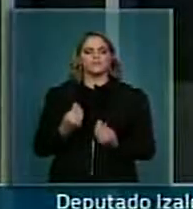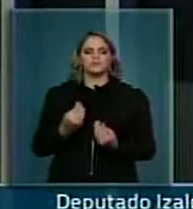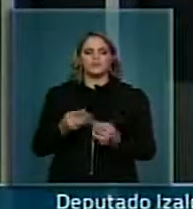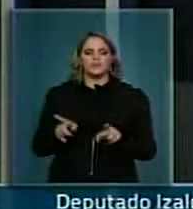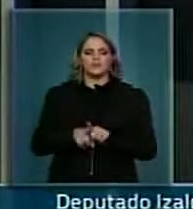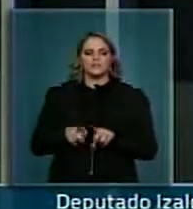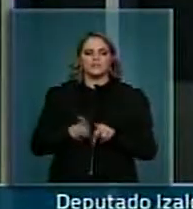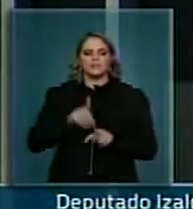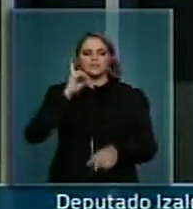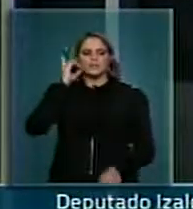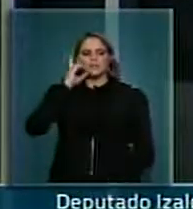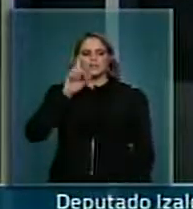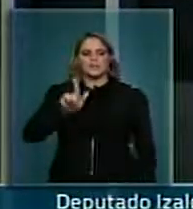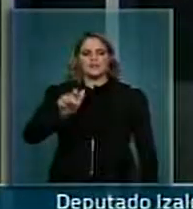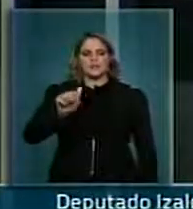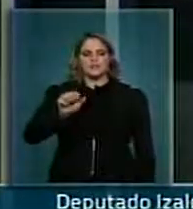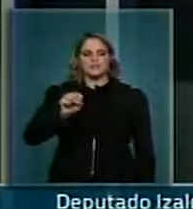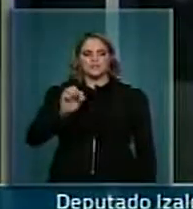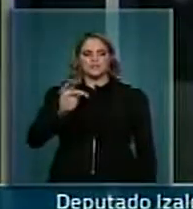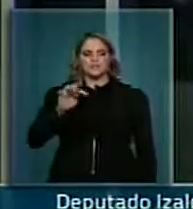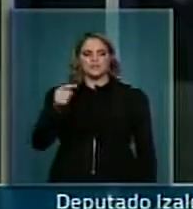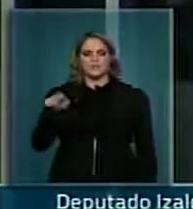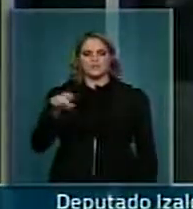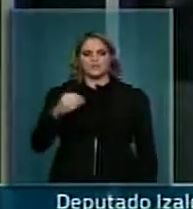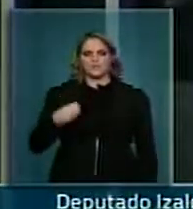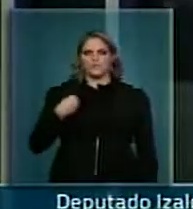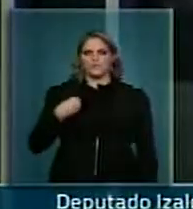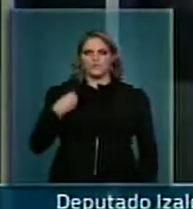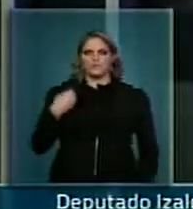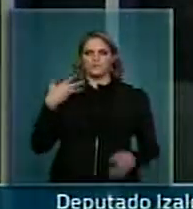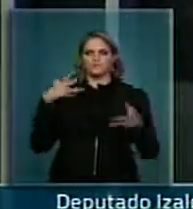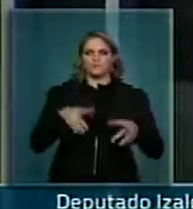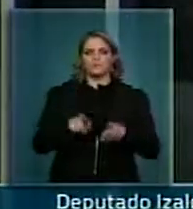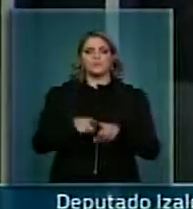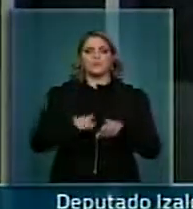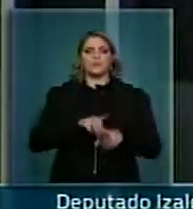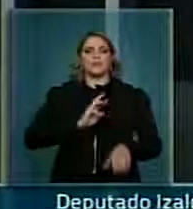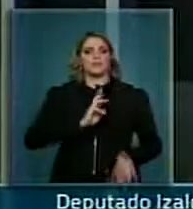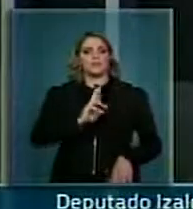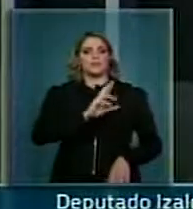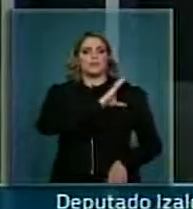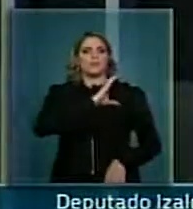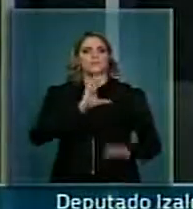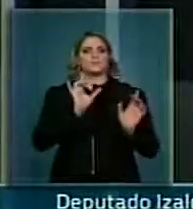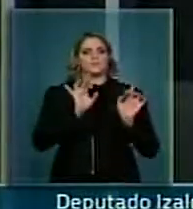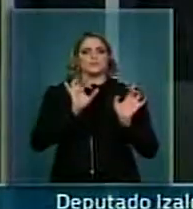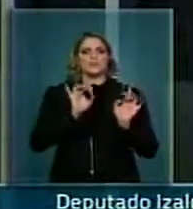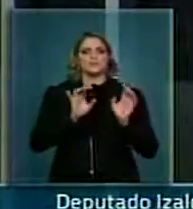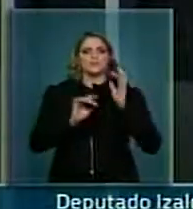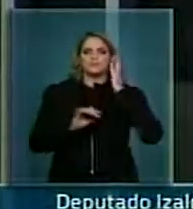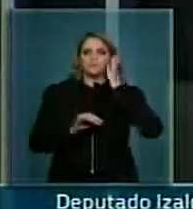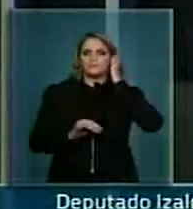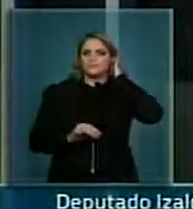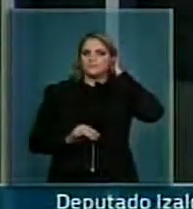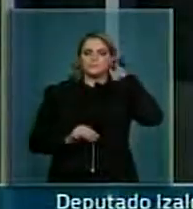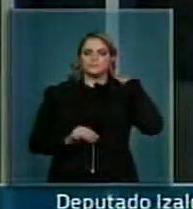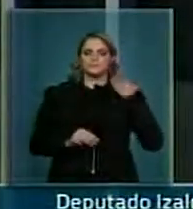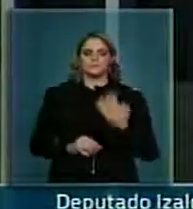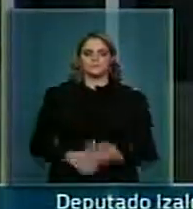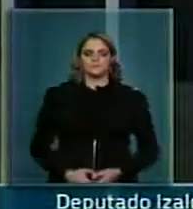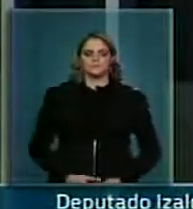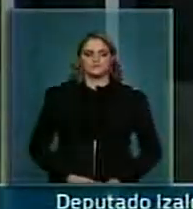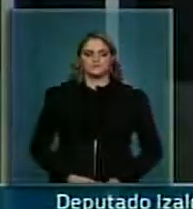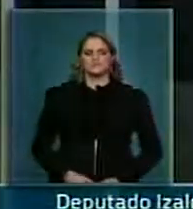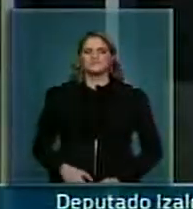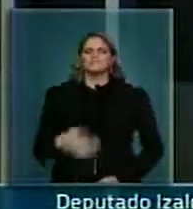deputado Gastão Veira, que está aqui no plenário, representando a comissão especial do Plano Nacional. E a gente